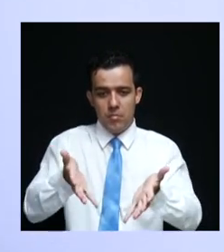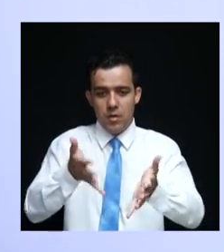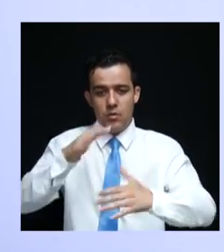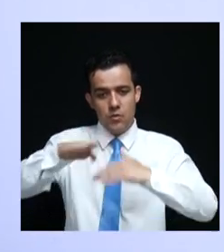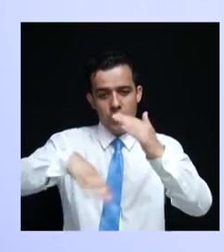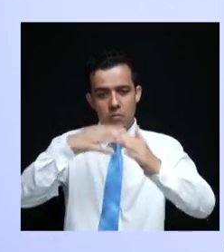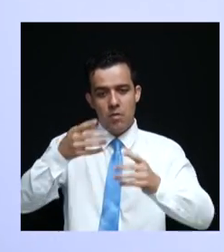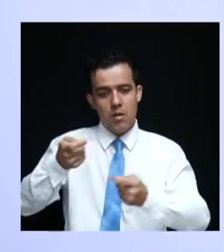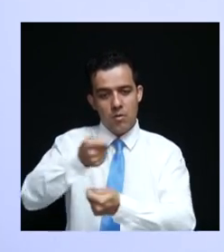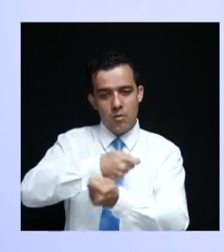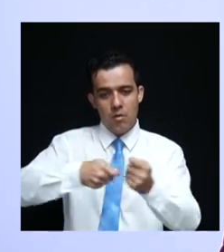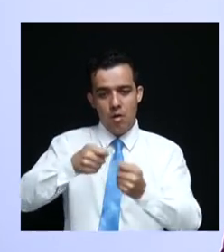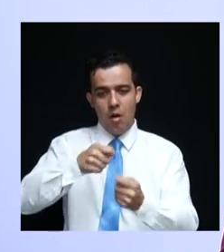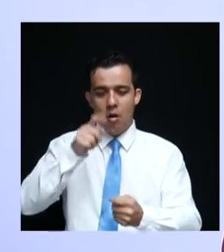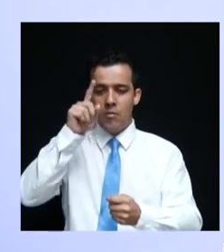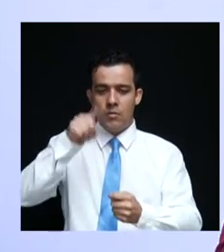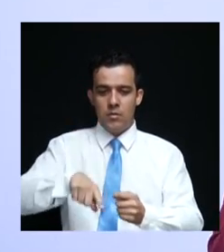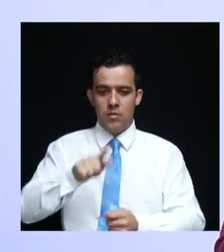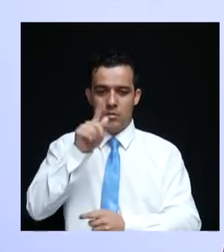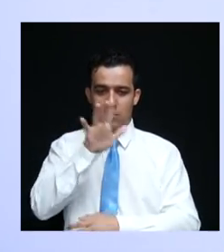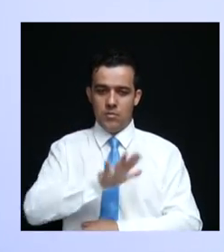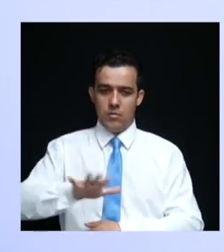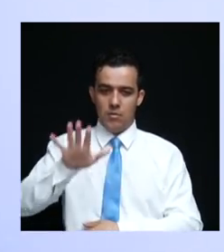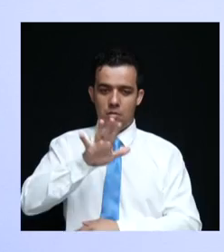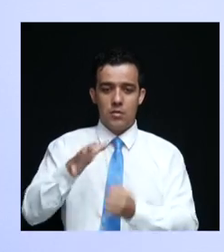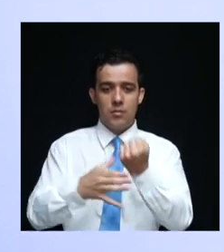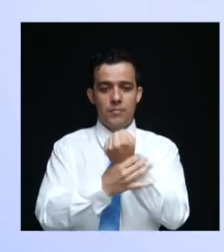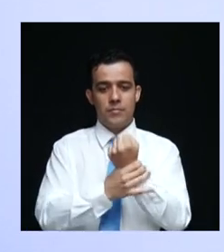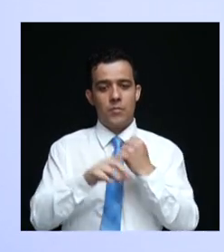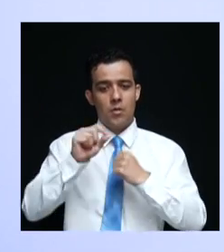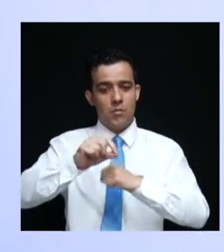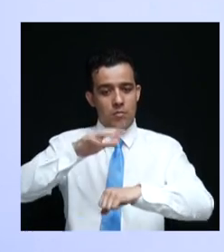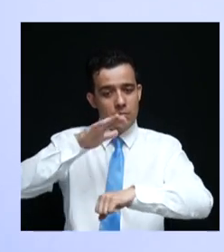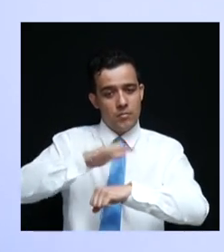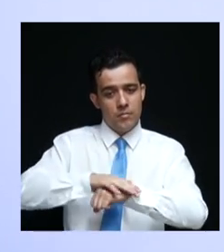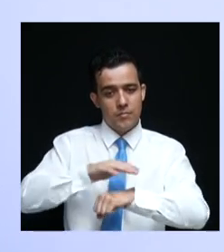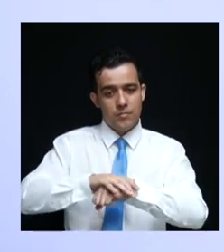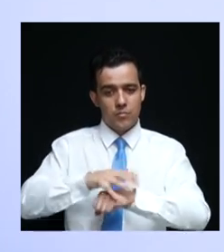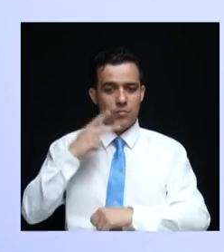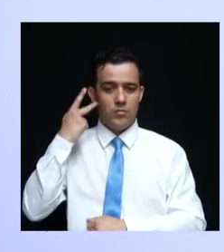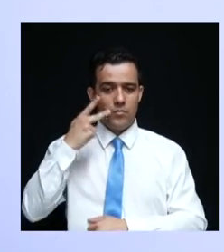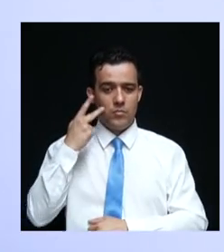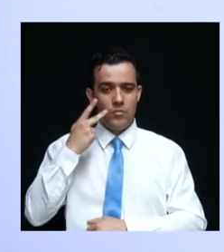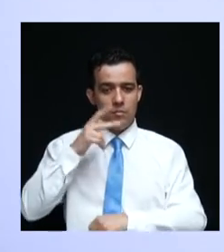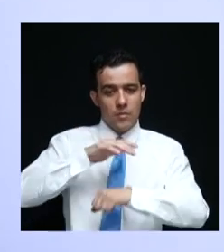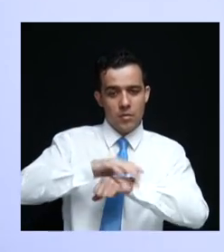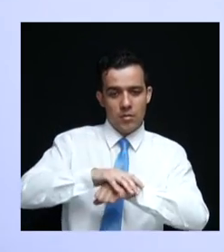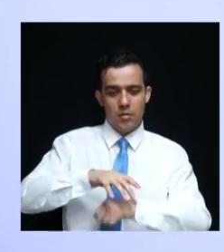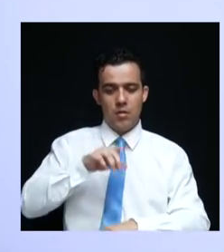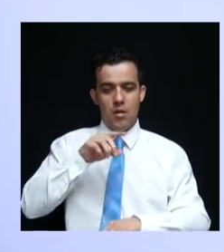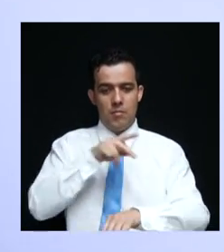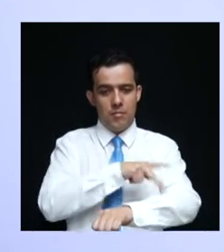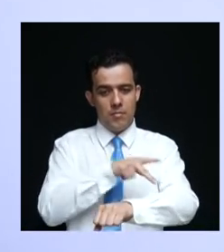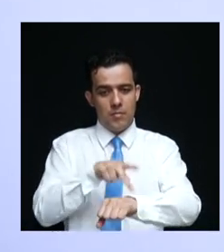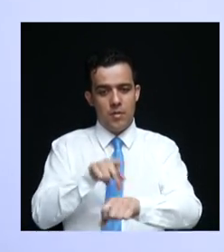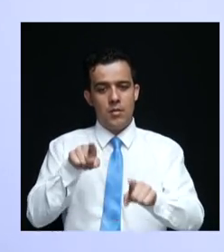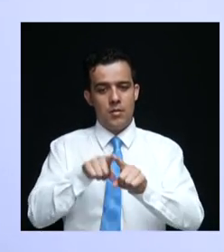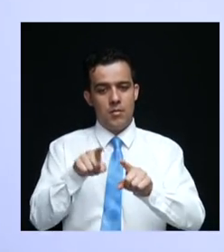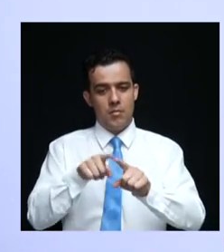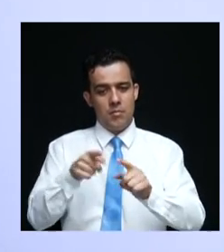econômico e social do estado de Goiás, garantindo a autonomia política, pedagógica e